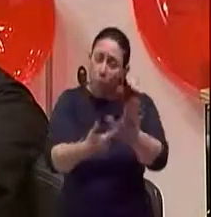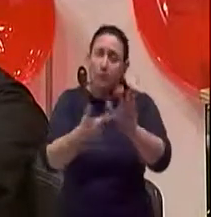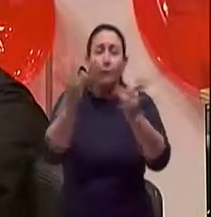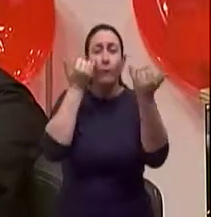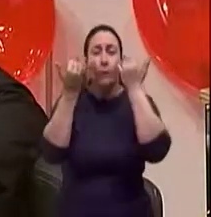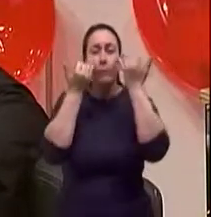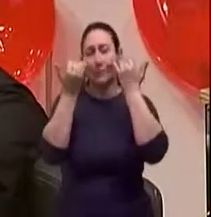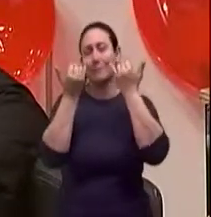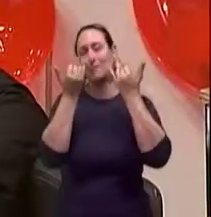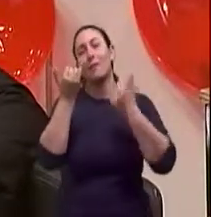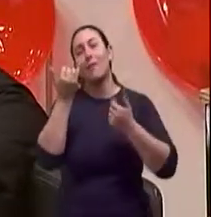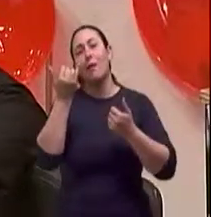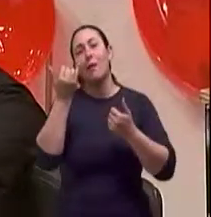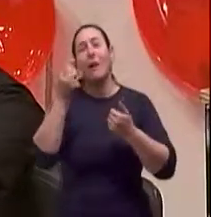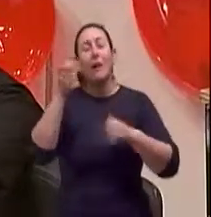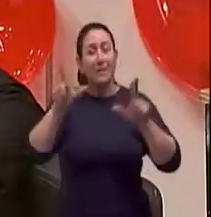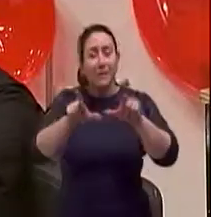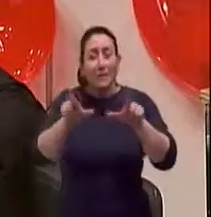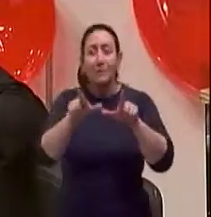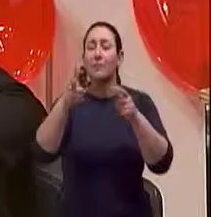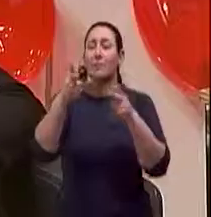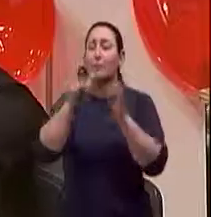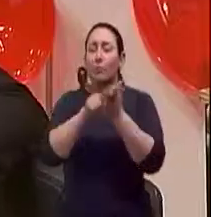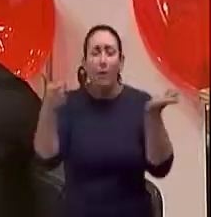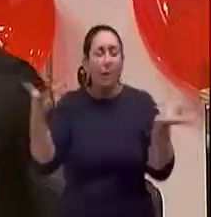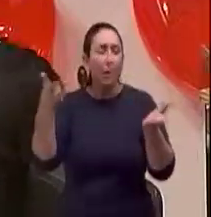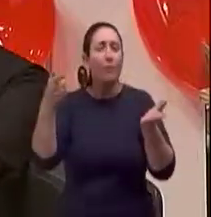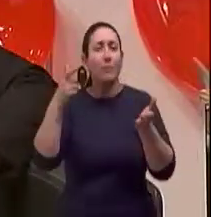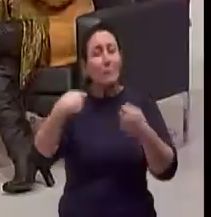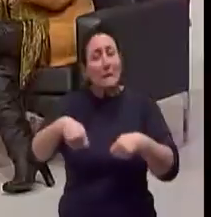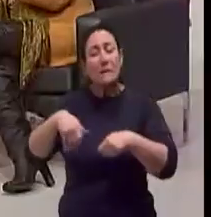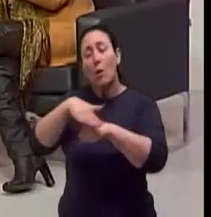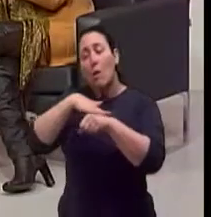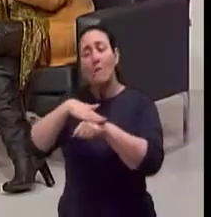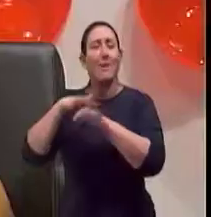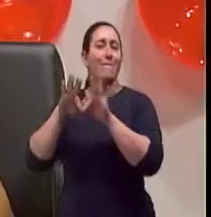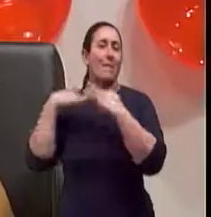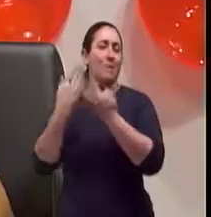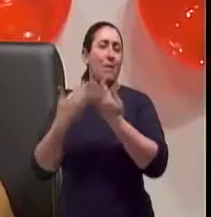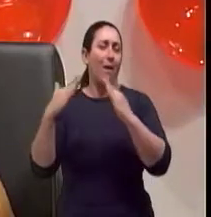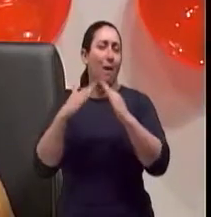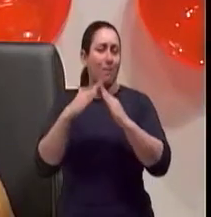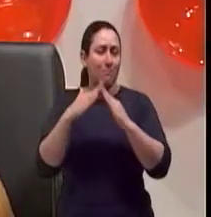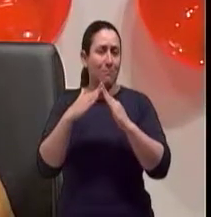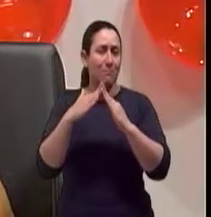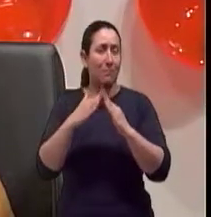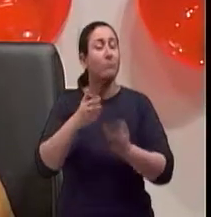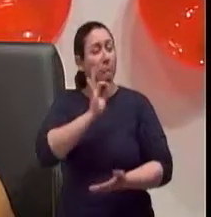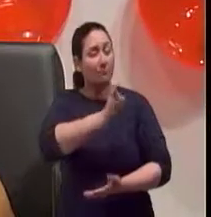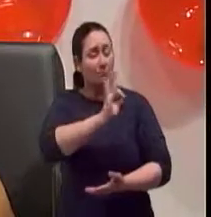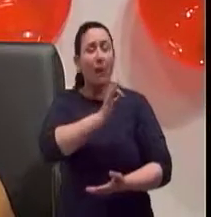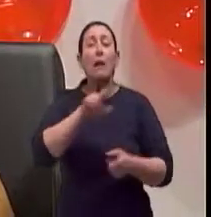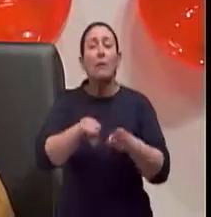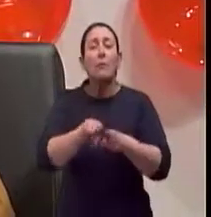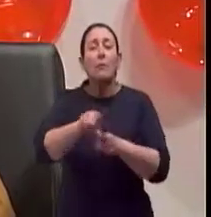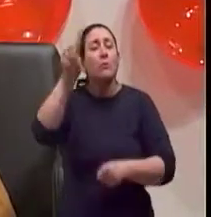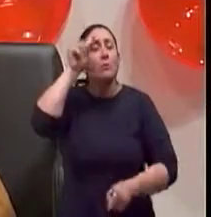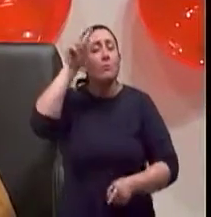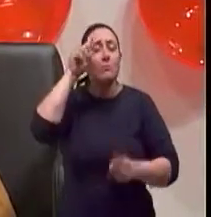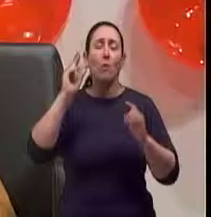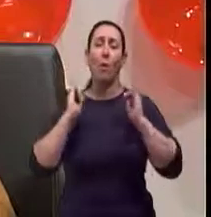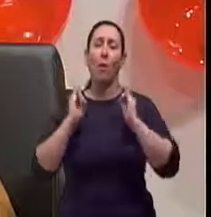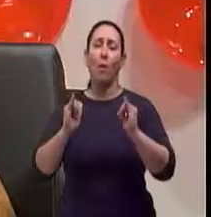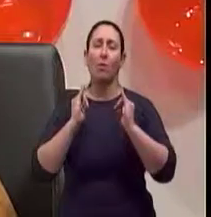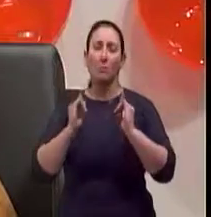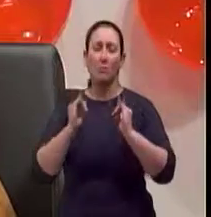estão em casa. Fala com a sua vizinha, fala com quem está em casa, né, isso é importante. Dia a dia no próprio ônibus, né. A gente já viu gente